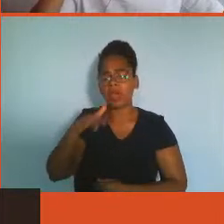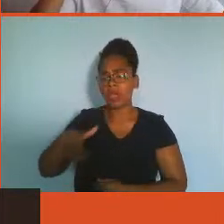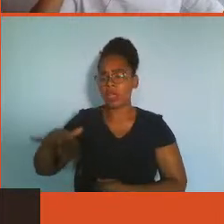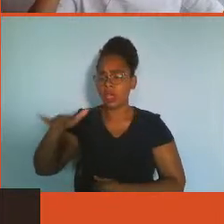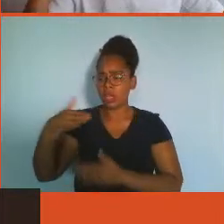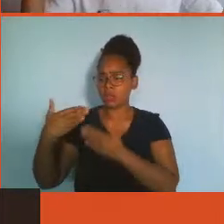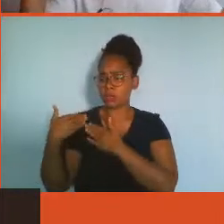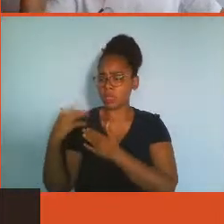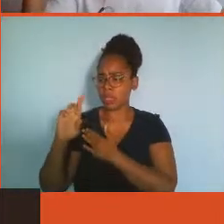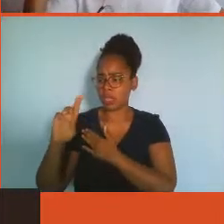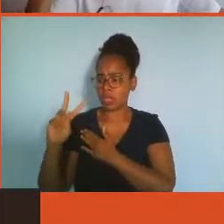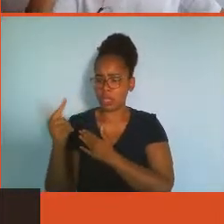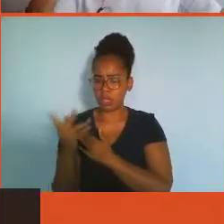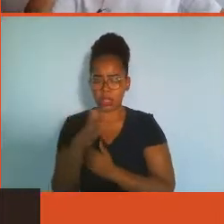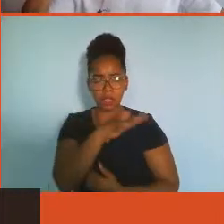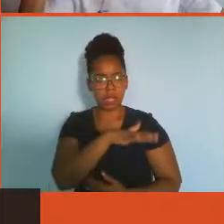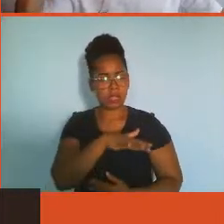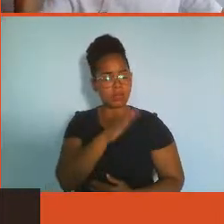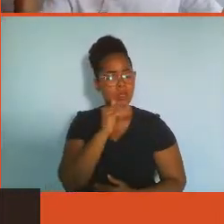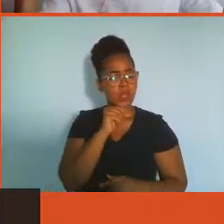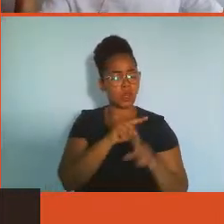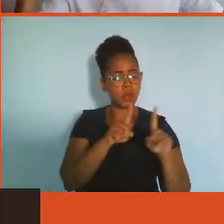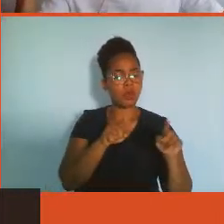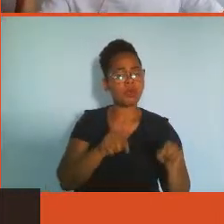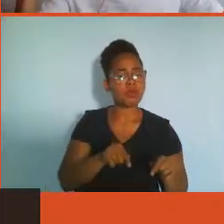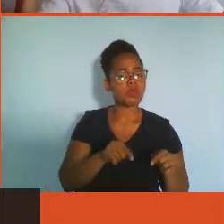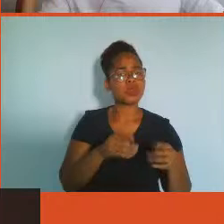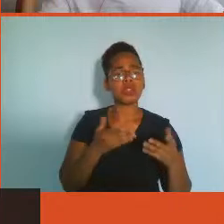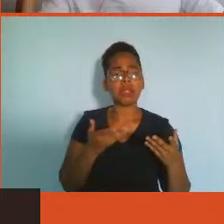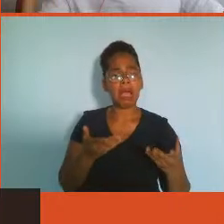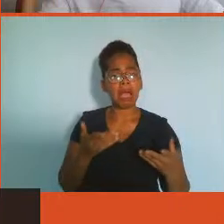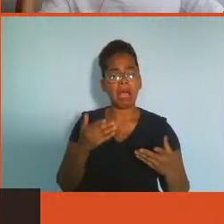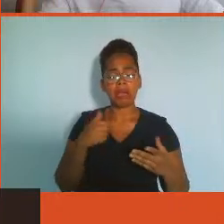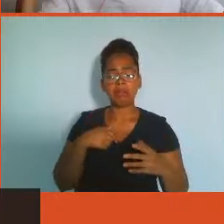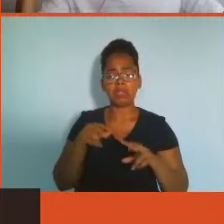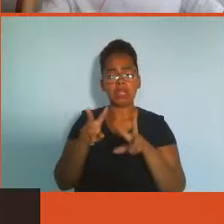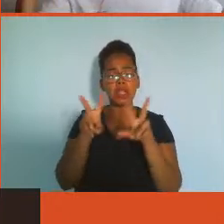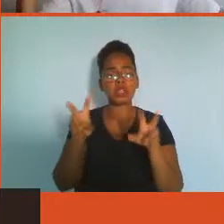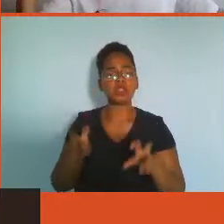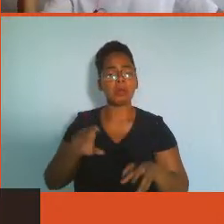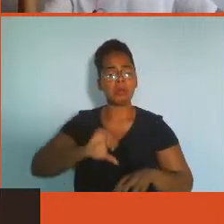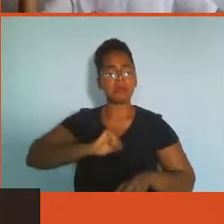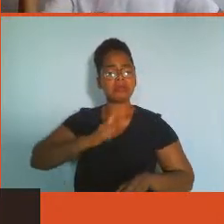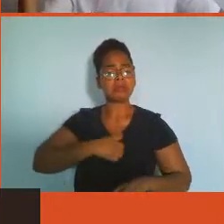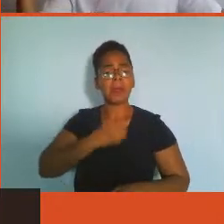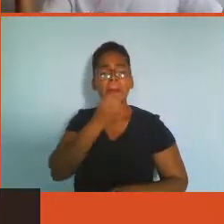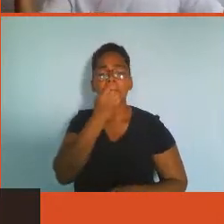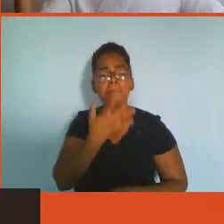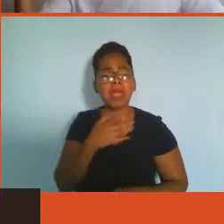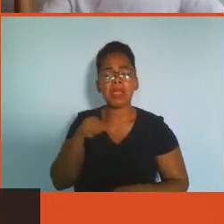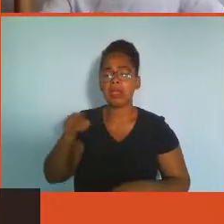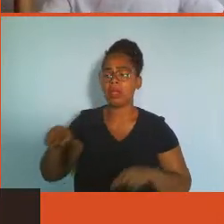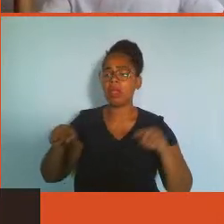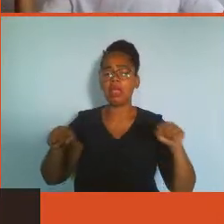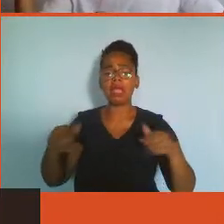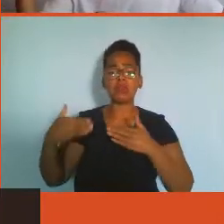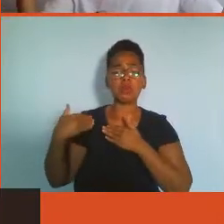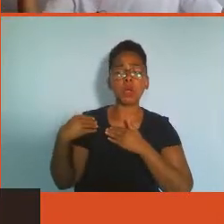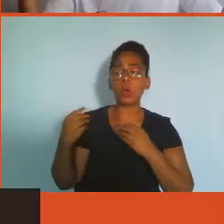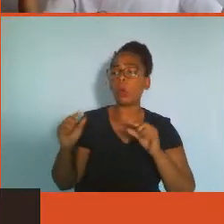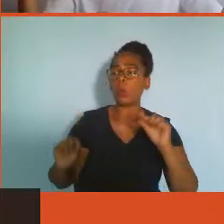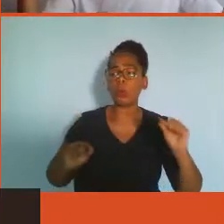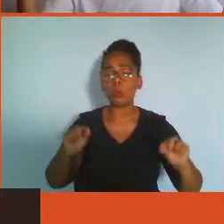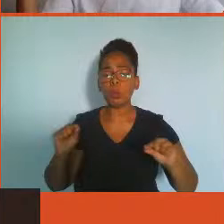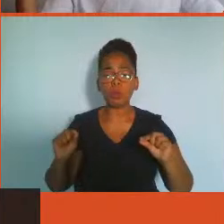colaborador quando pensamos em manutenção do bem-estar? Sim. Muito obrigada, Bel.